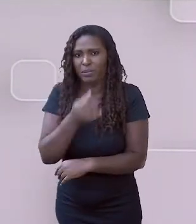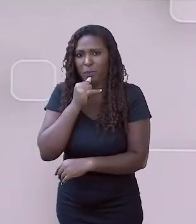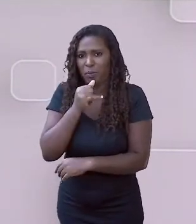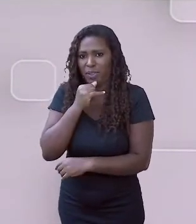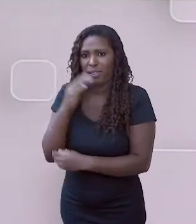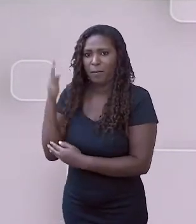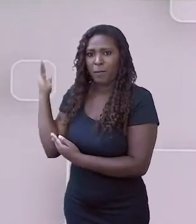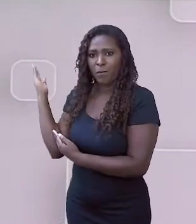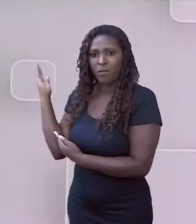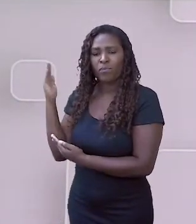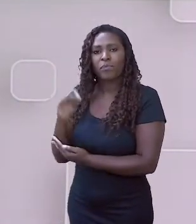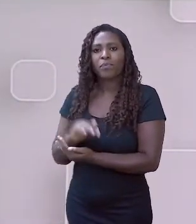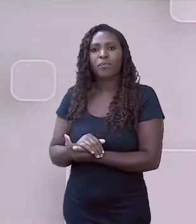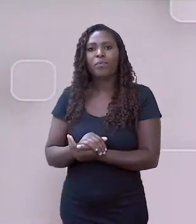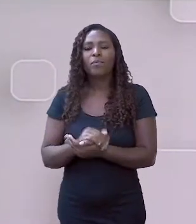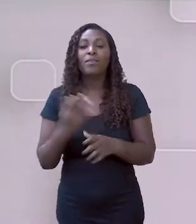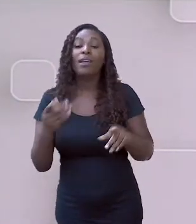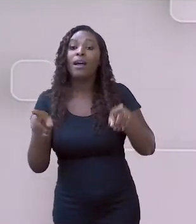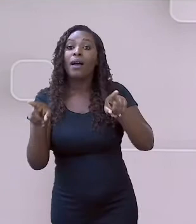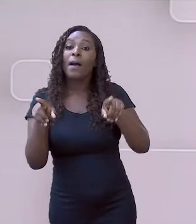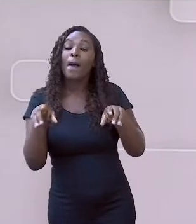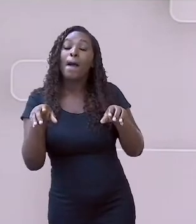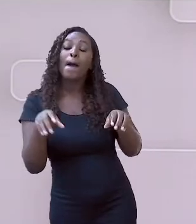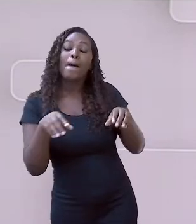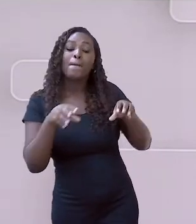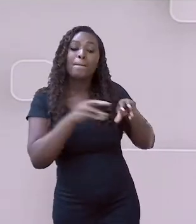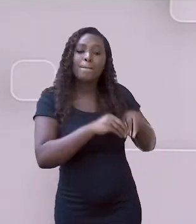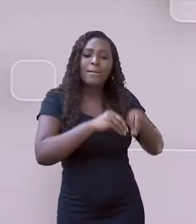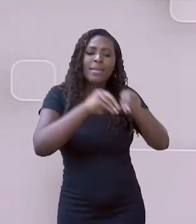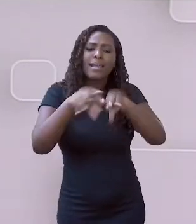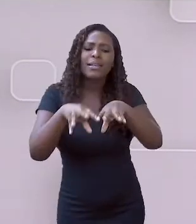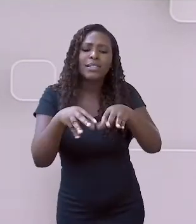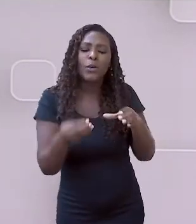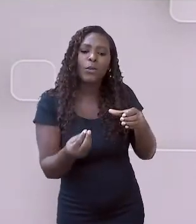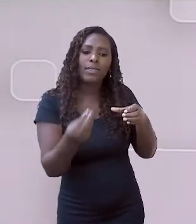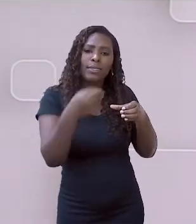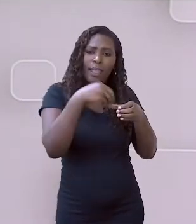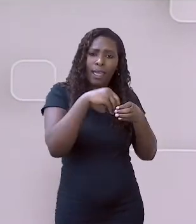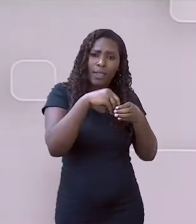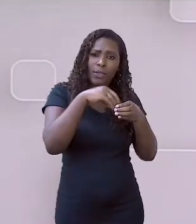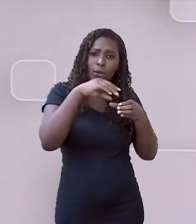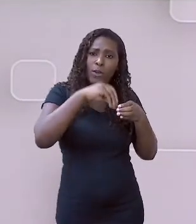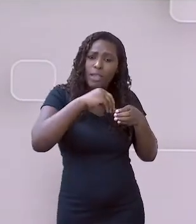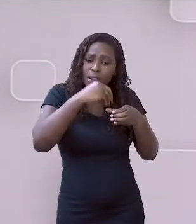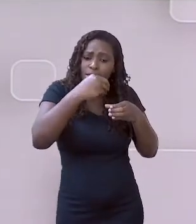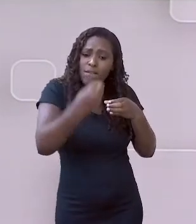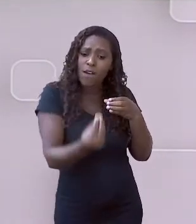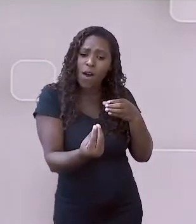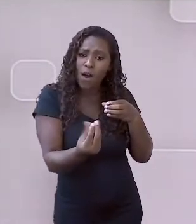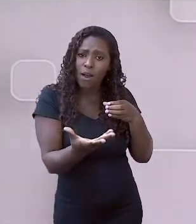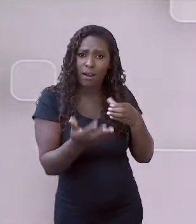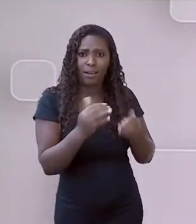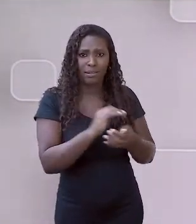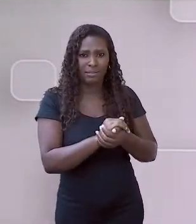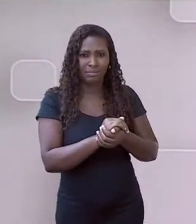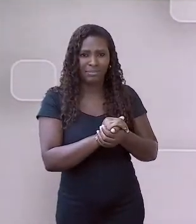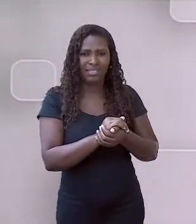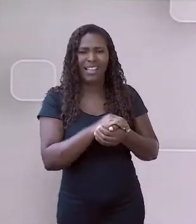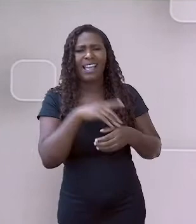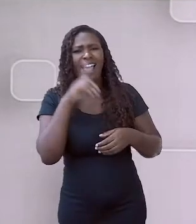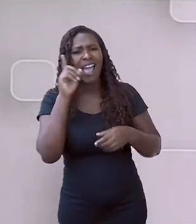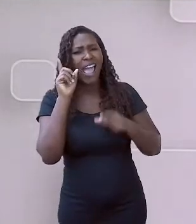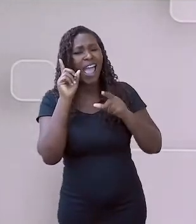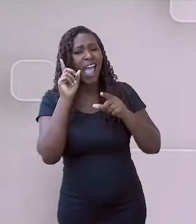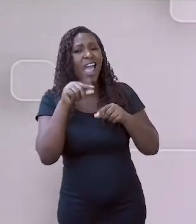Migração externa e migração interna. É quando você sai do seu país,